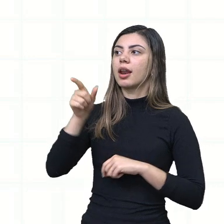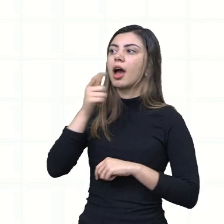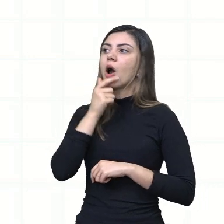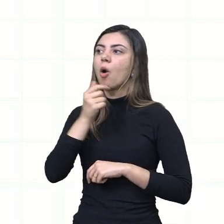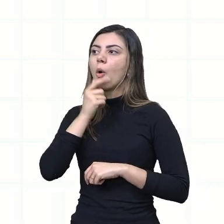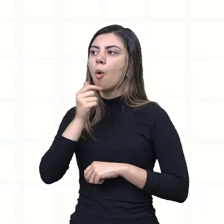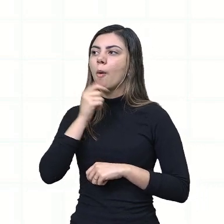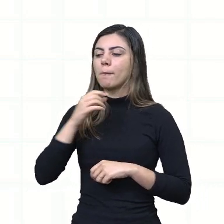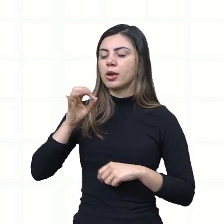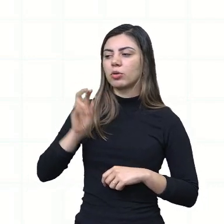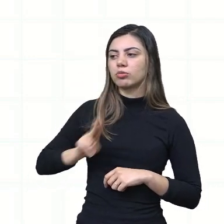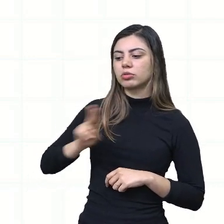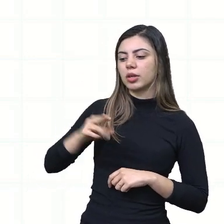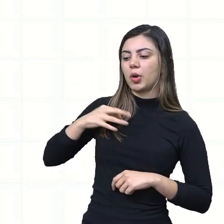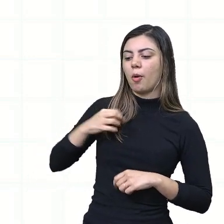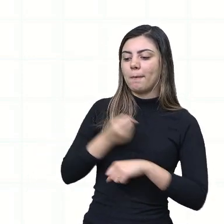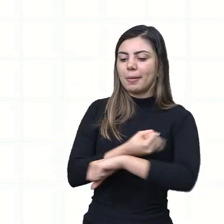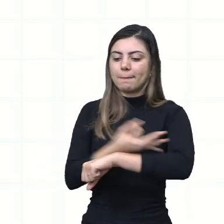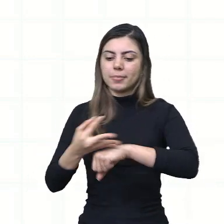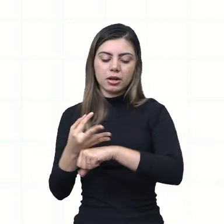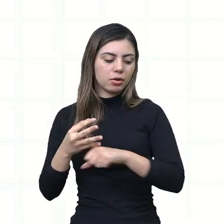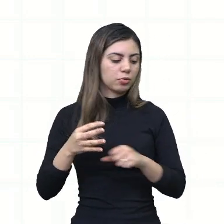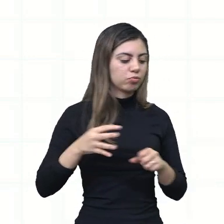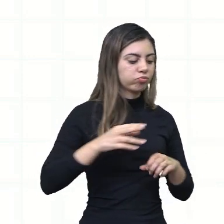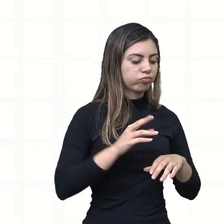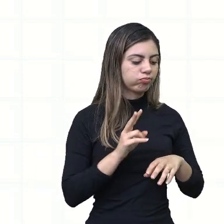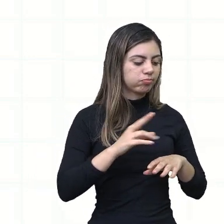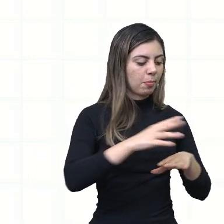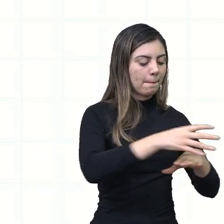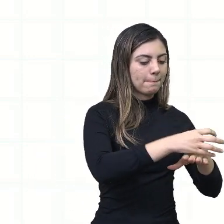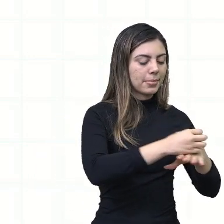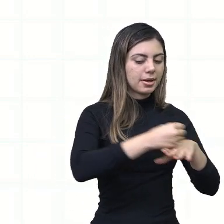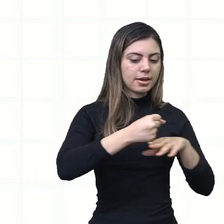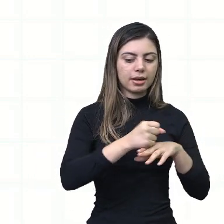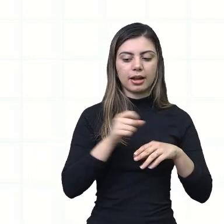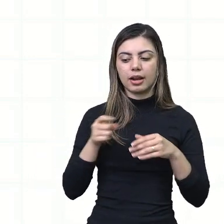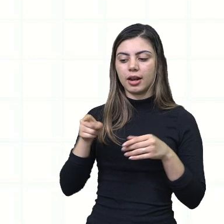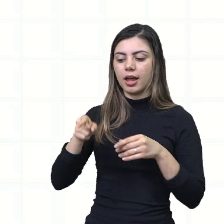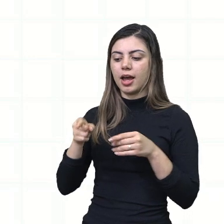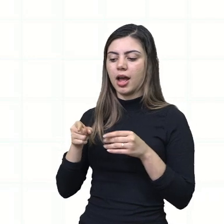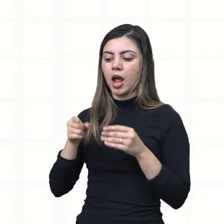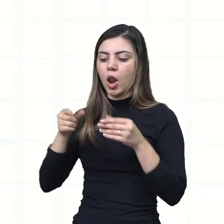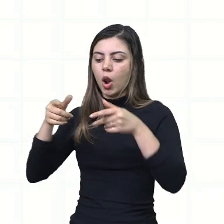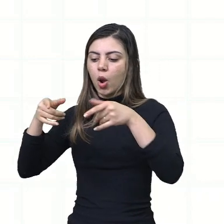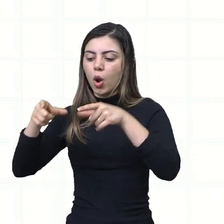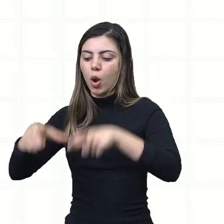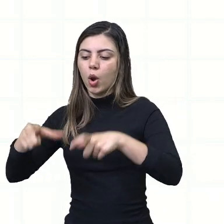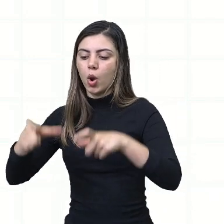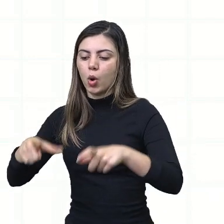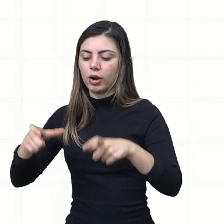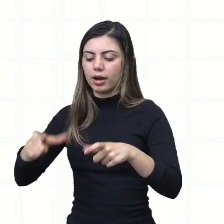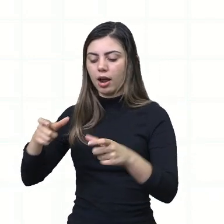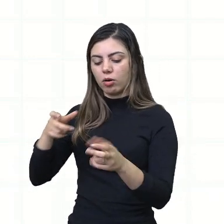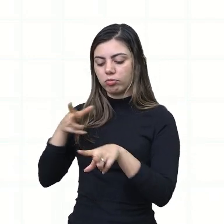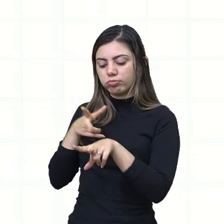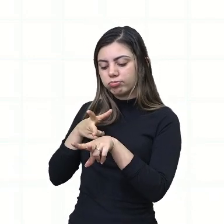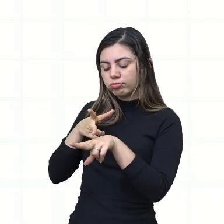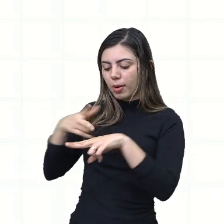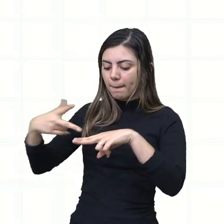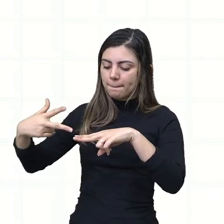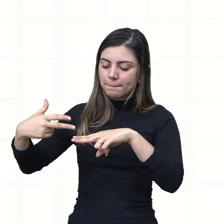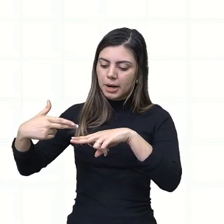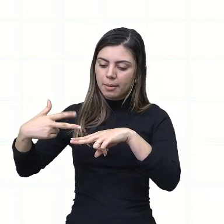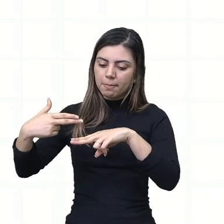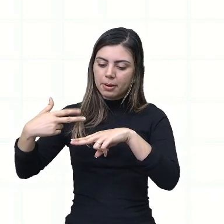ao necrotério. E quando abriam na mesa o seu corpo sem mistério,